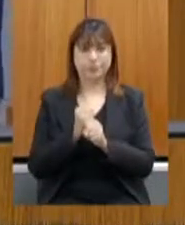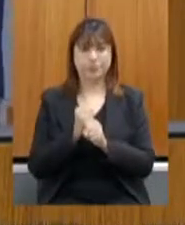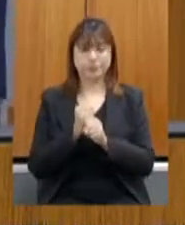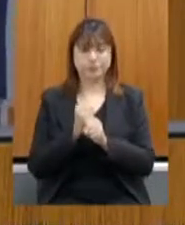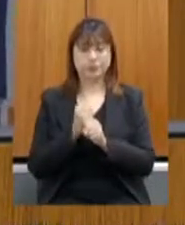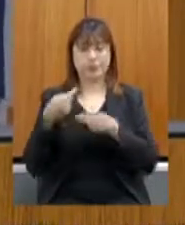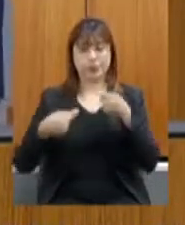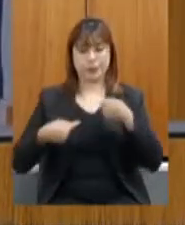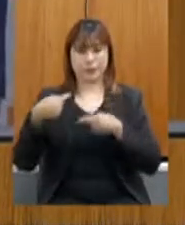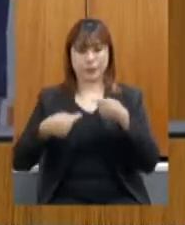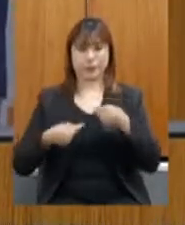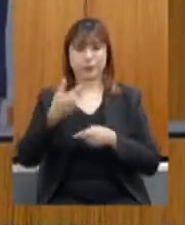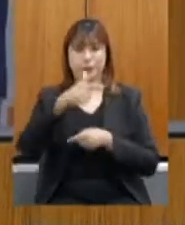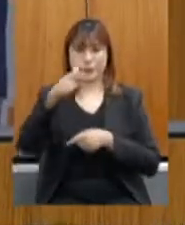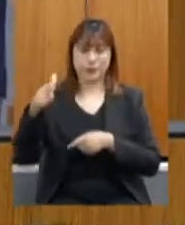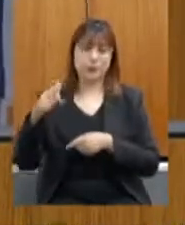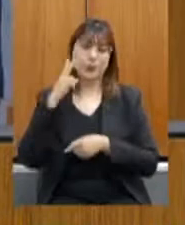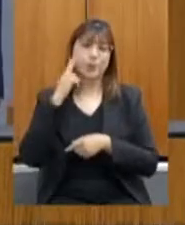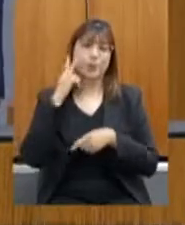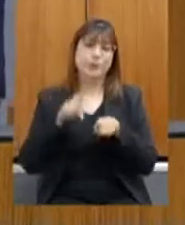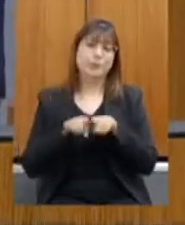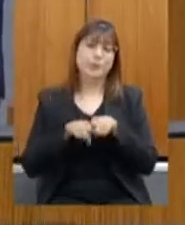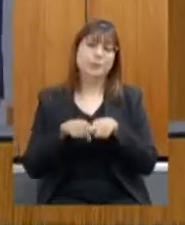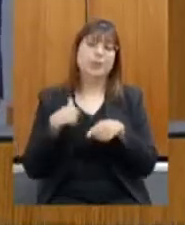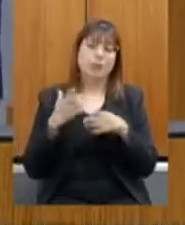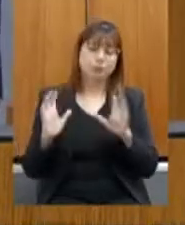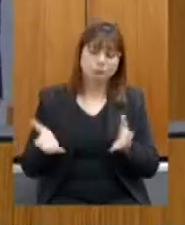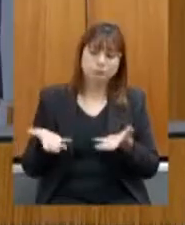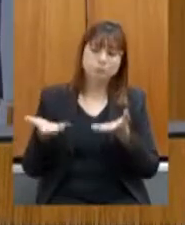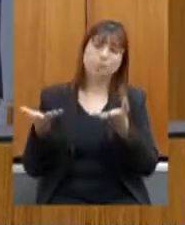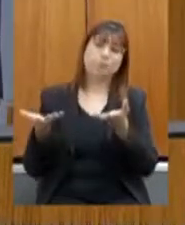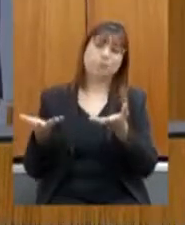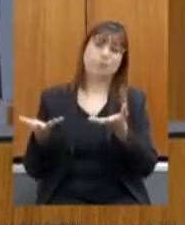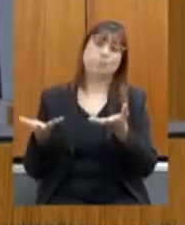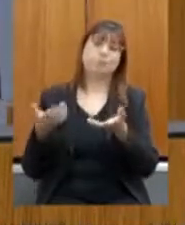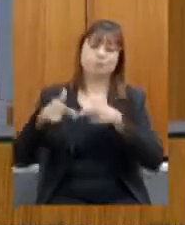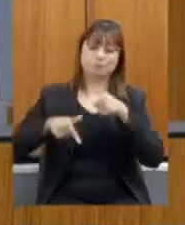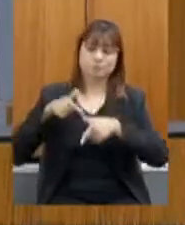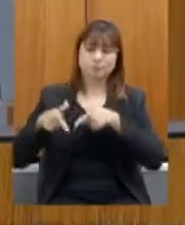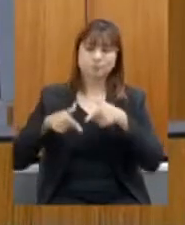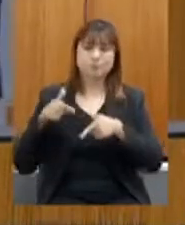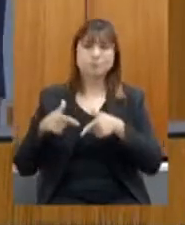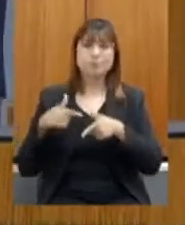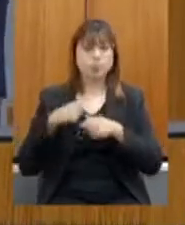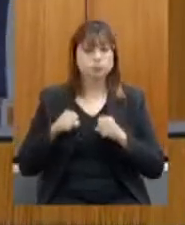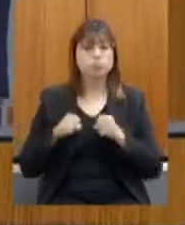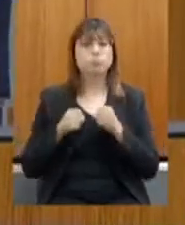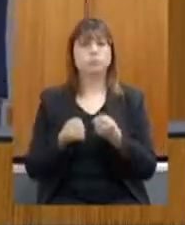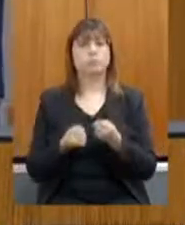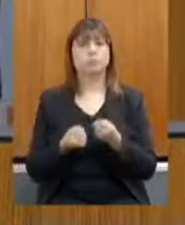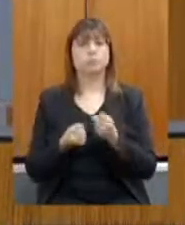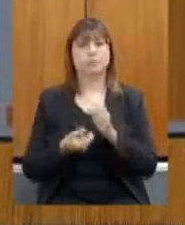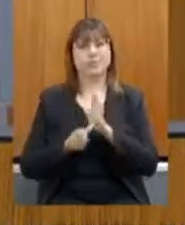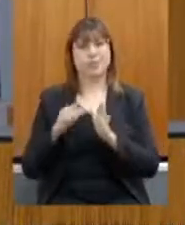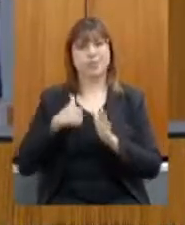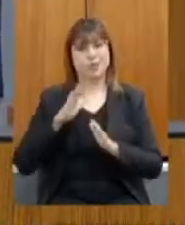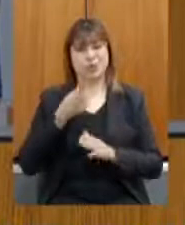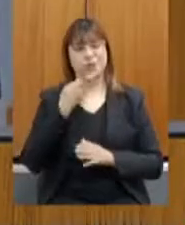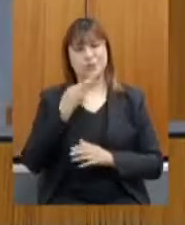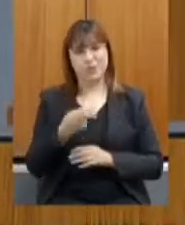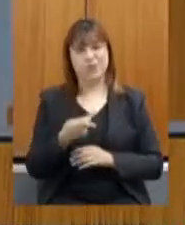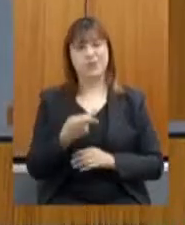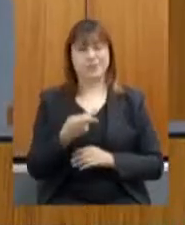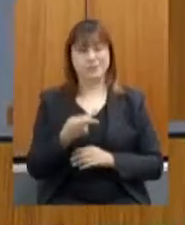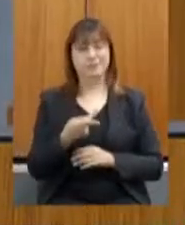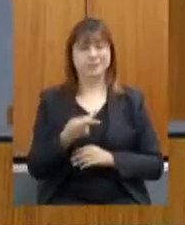de competitividade. Então, queria enaltecer esta ação, e que sou defensor, inclusive, já tinha falado isso há bem mais